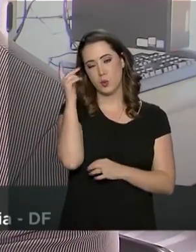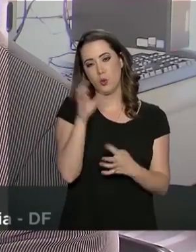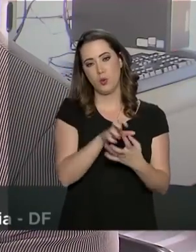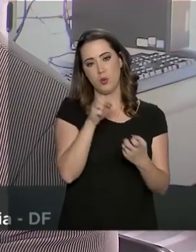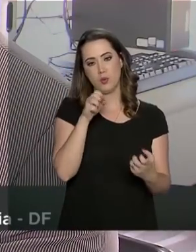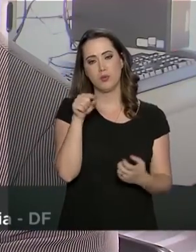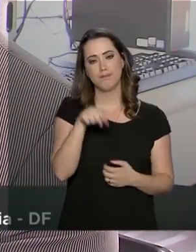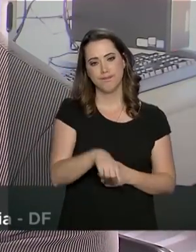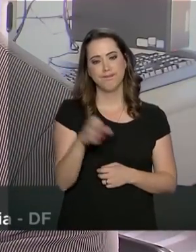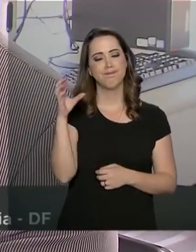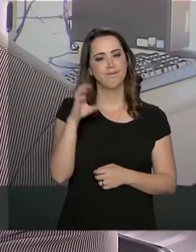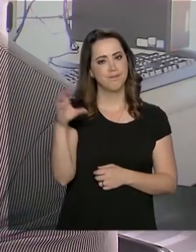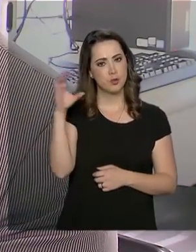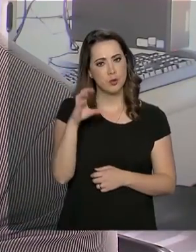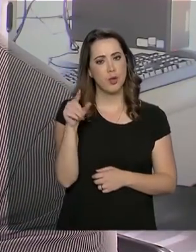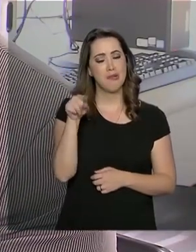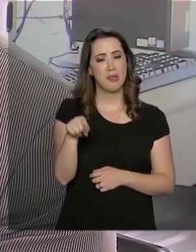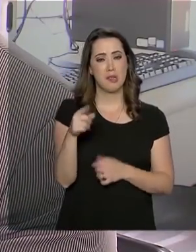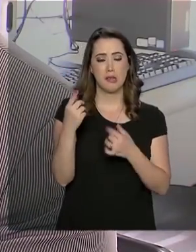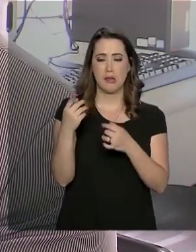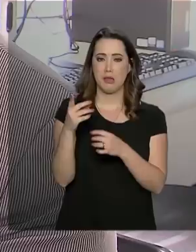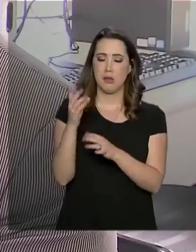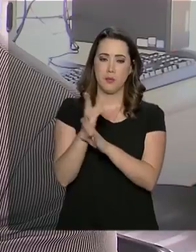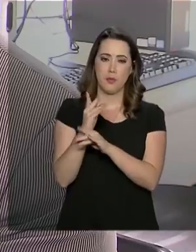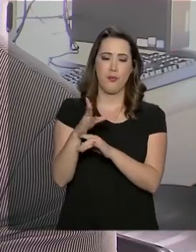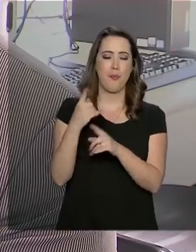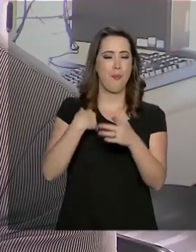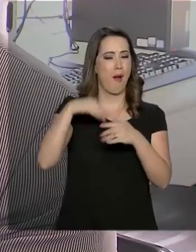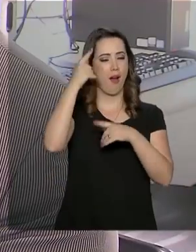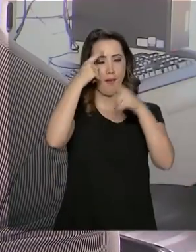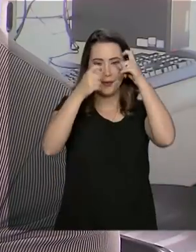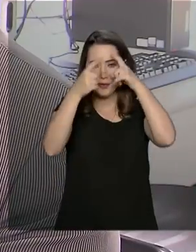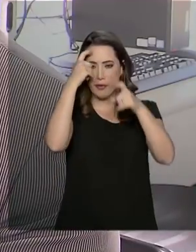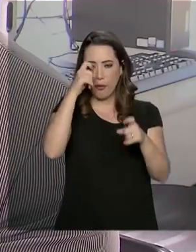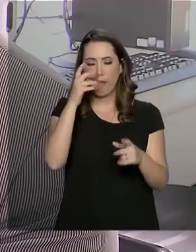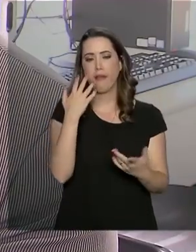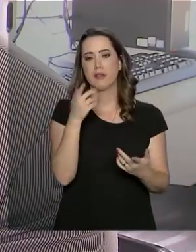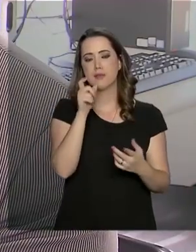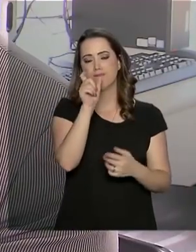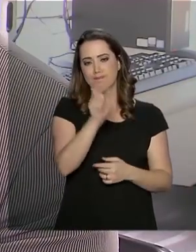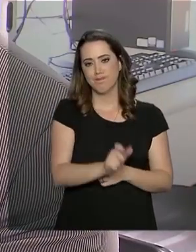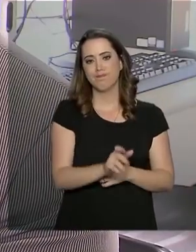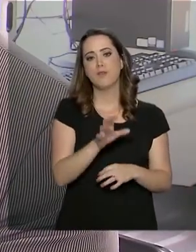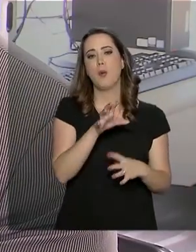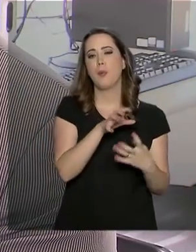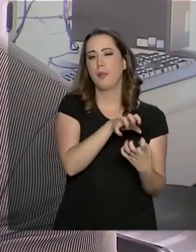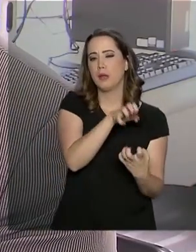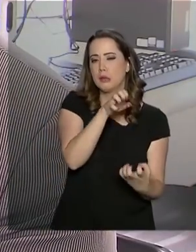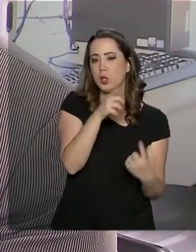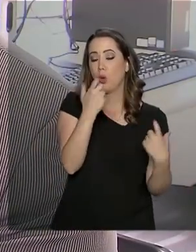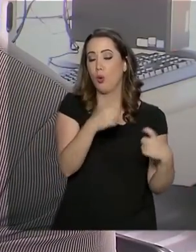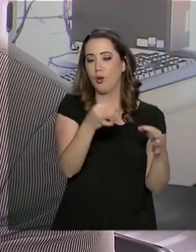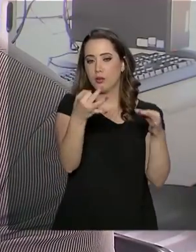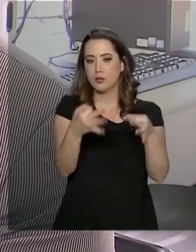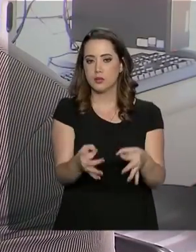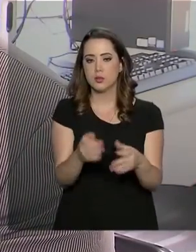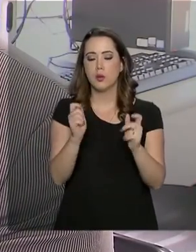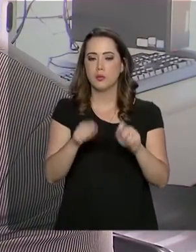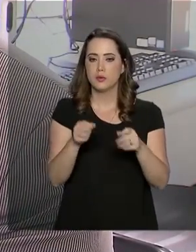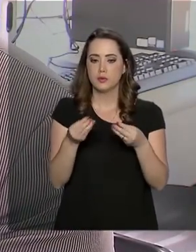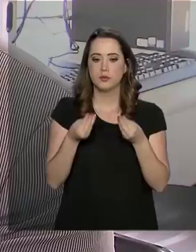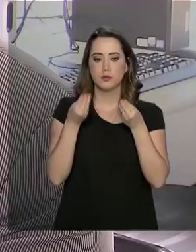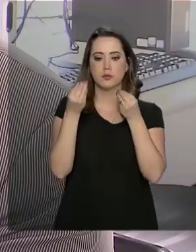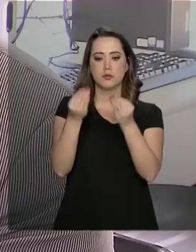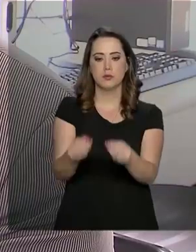é aqui na Ceilândia que nós temos os maiores casos ligados à violência à pessoa idosa, então é o local ideal para que nós pudéssemos